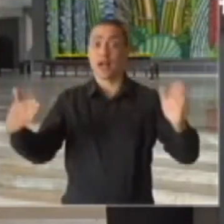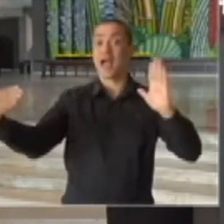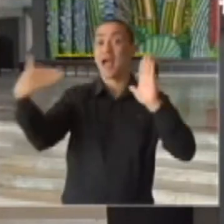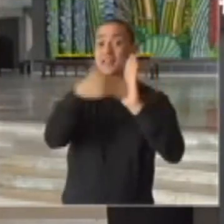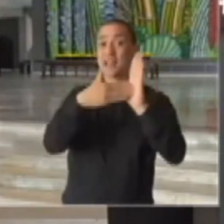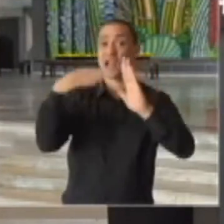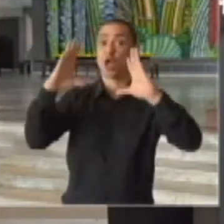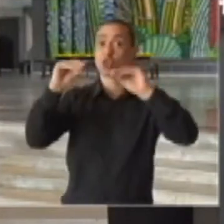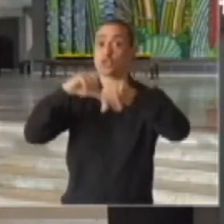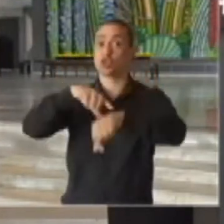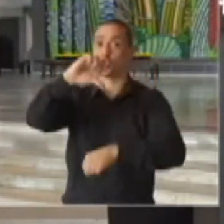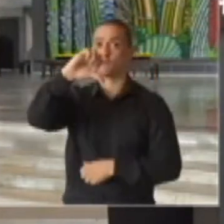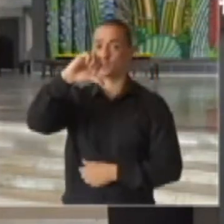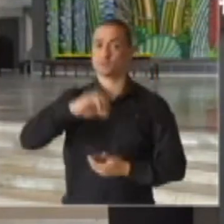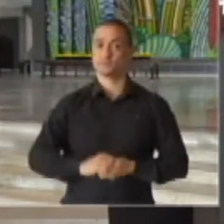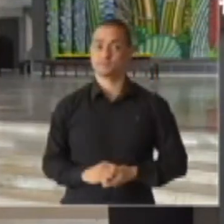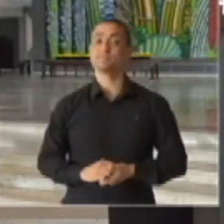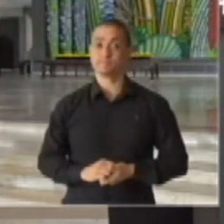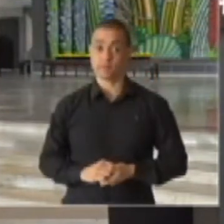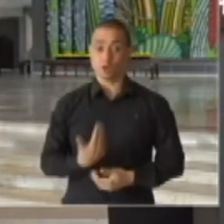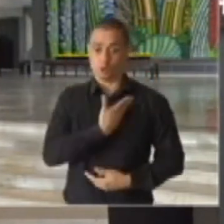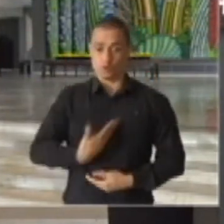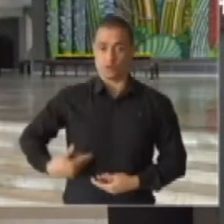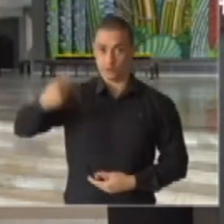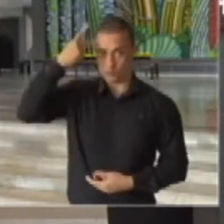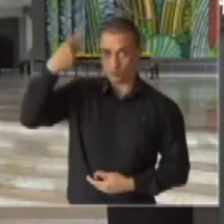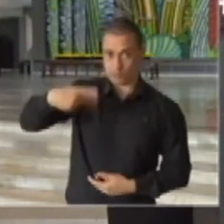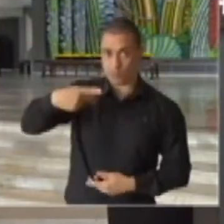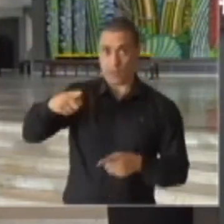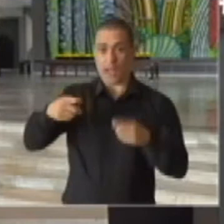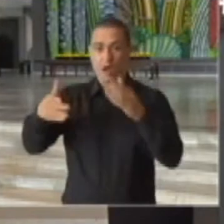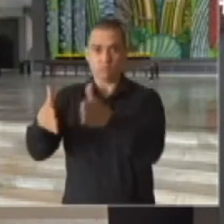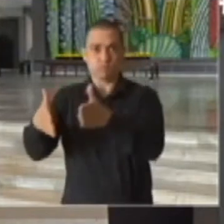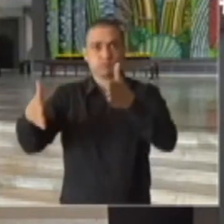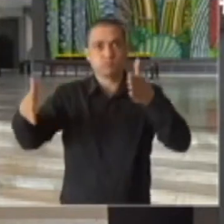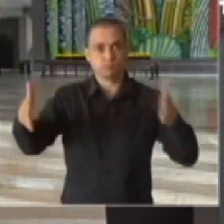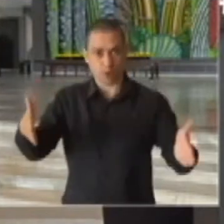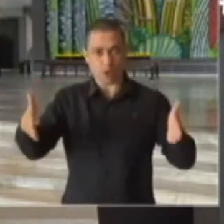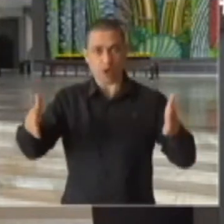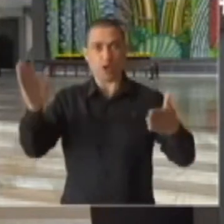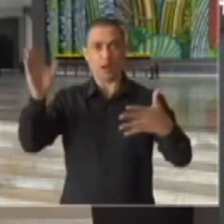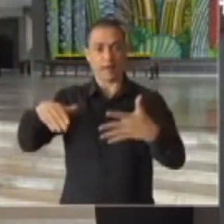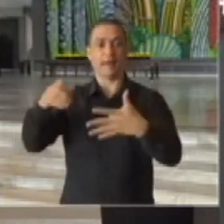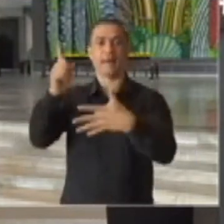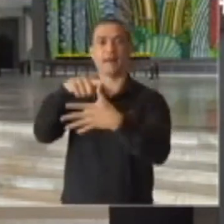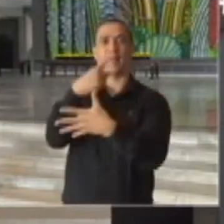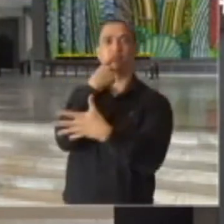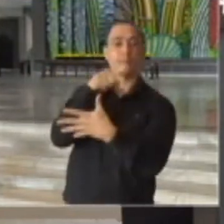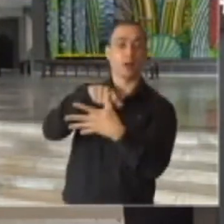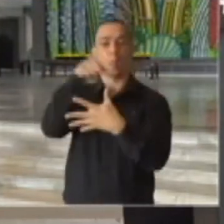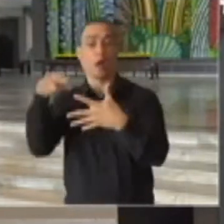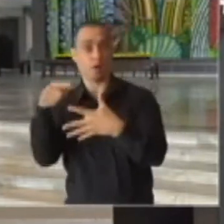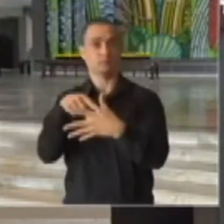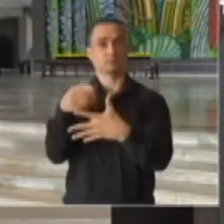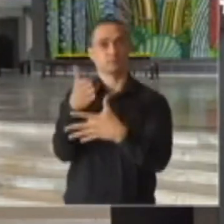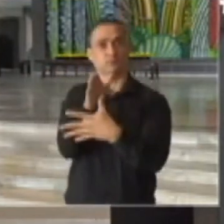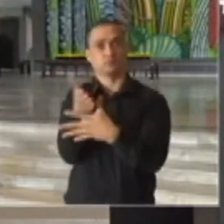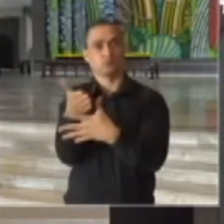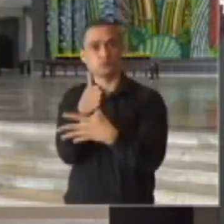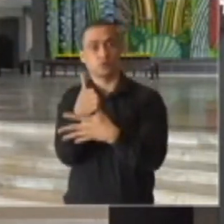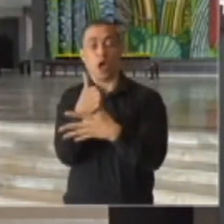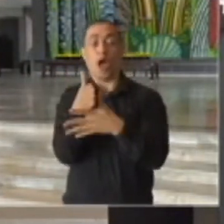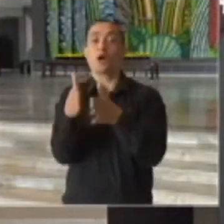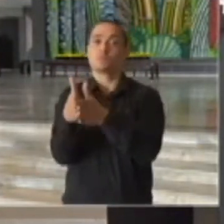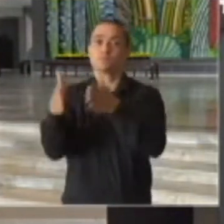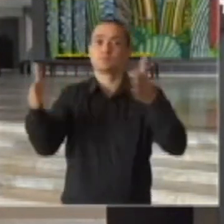horas. O governo do Estado de São Paulo está prorrogando, portanto, a fase de transição até o